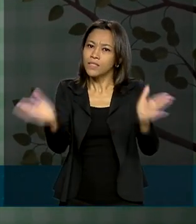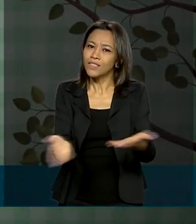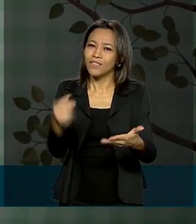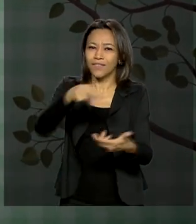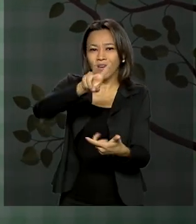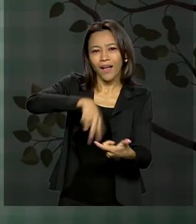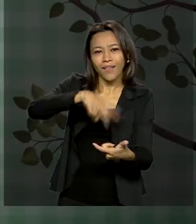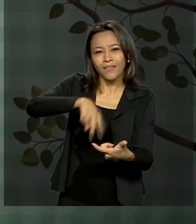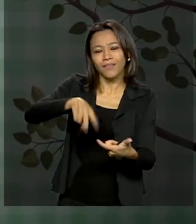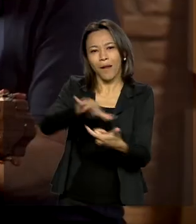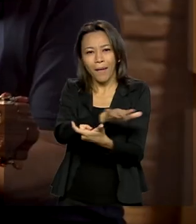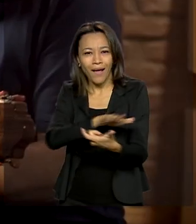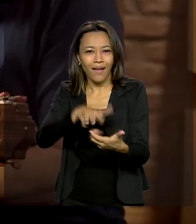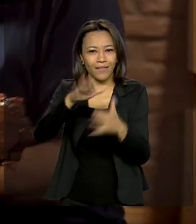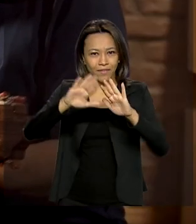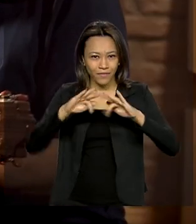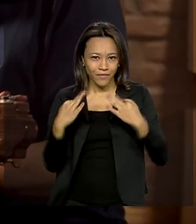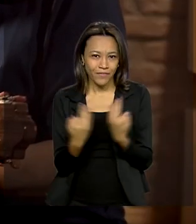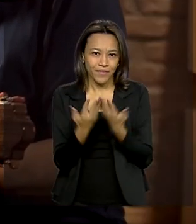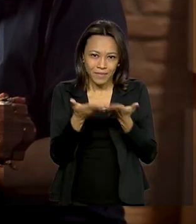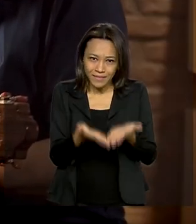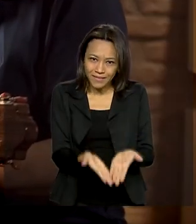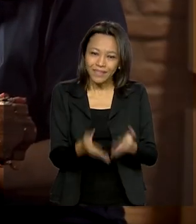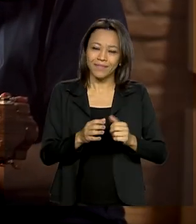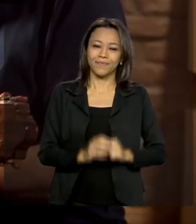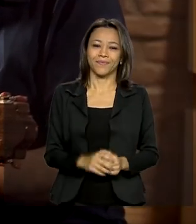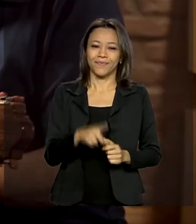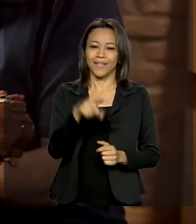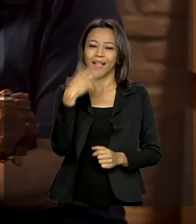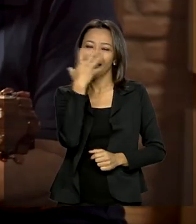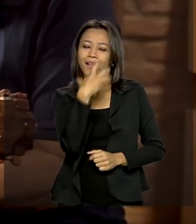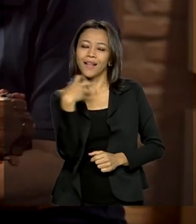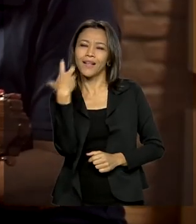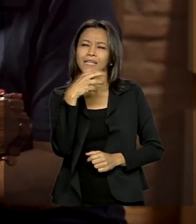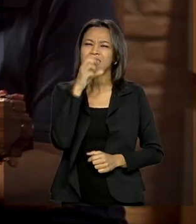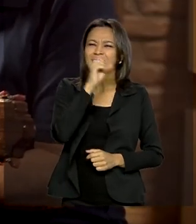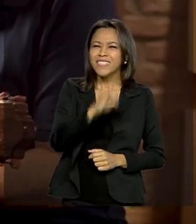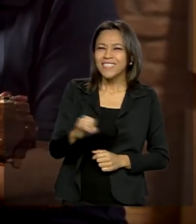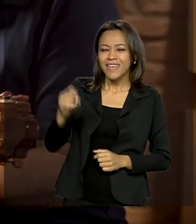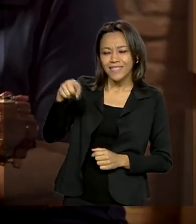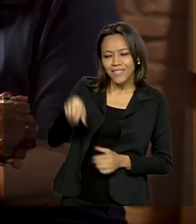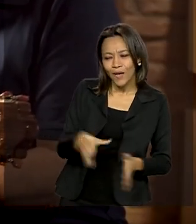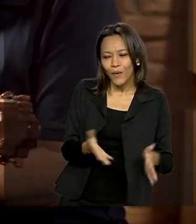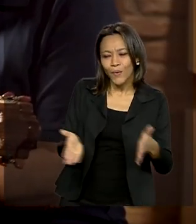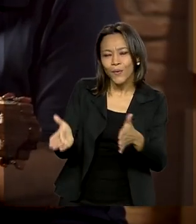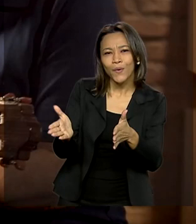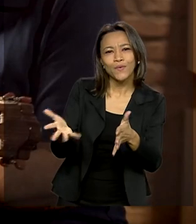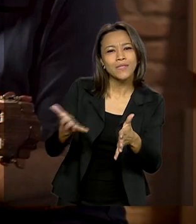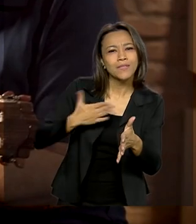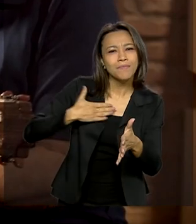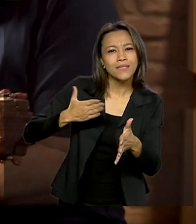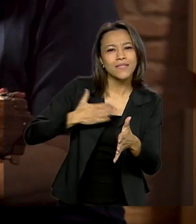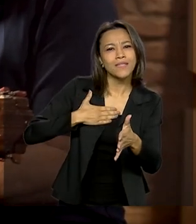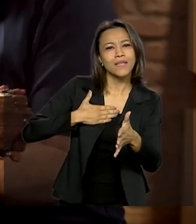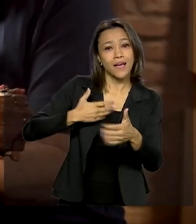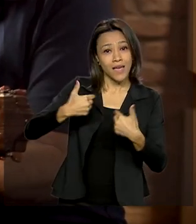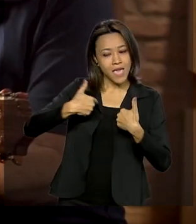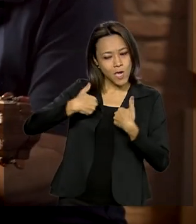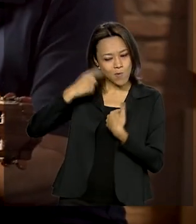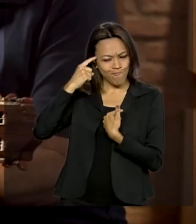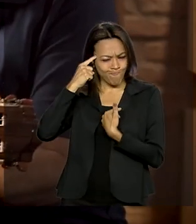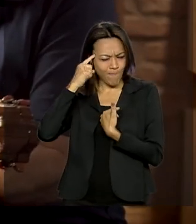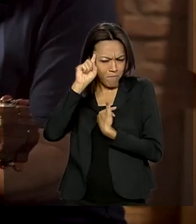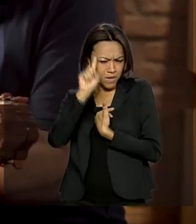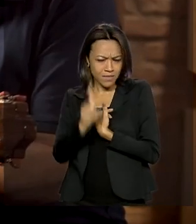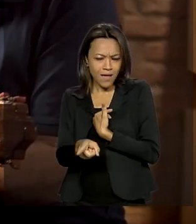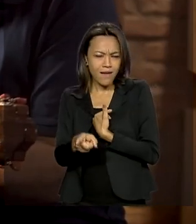literacia familiar. Se essa rua, se essa rua fosse minha, eu